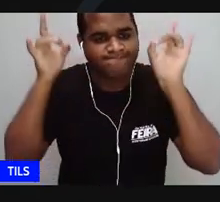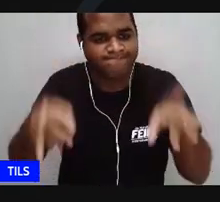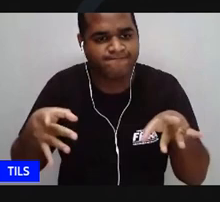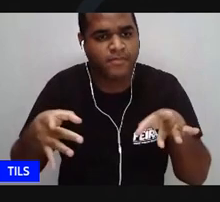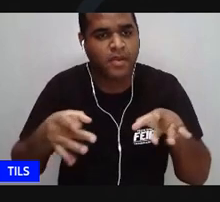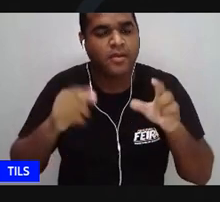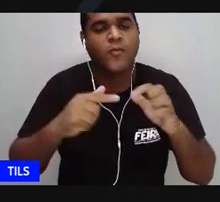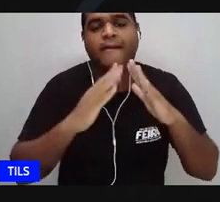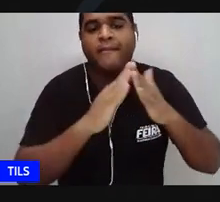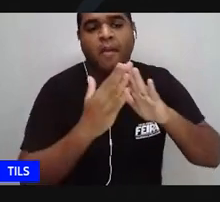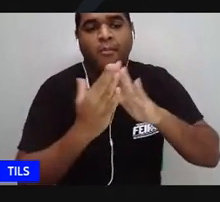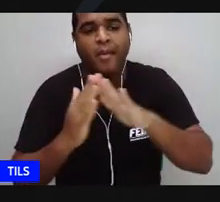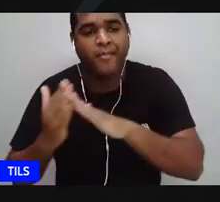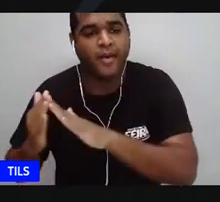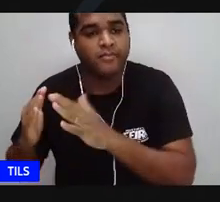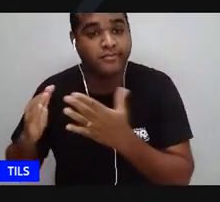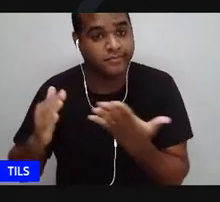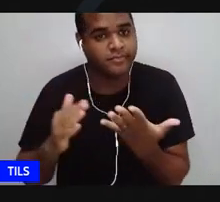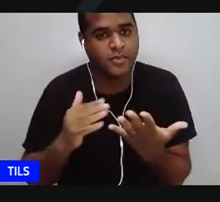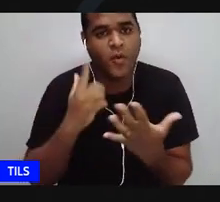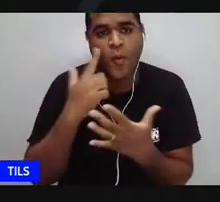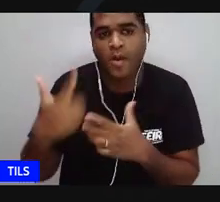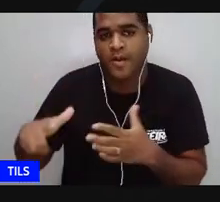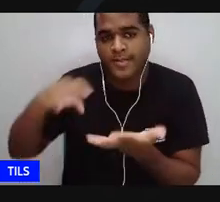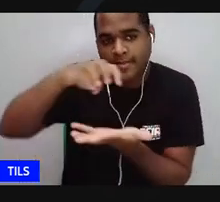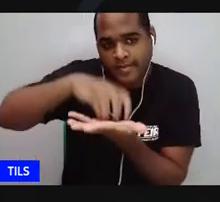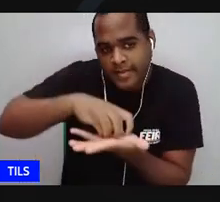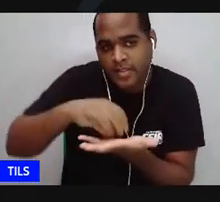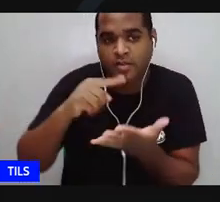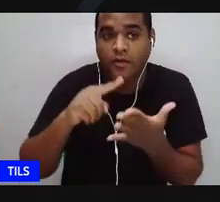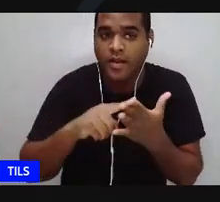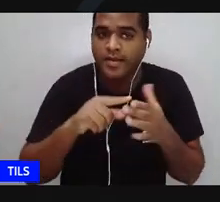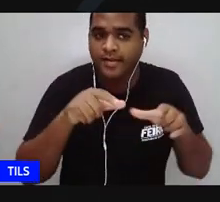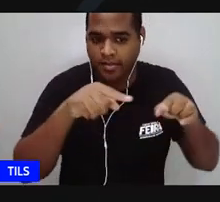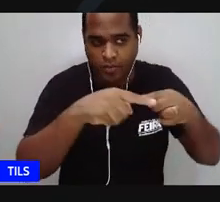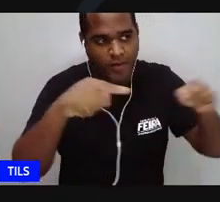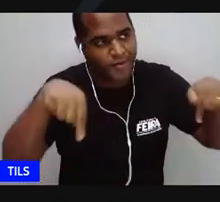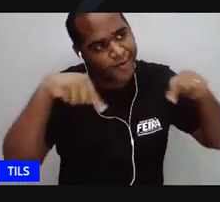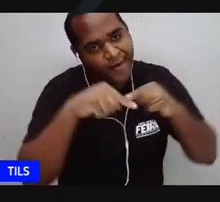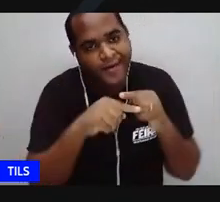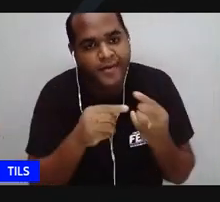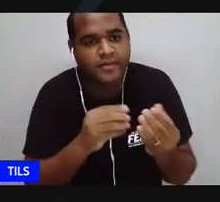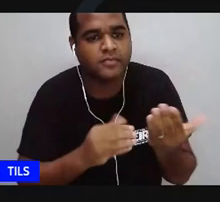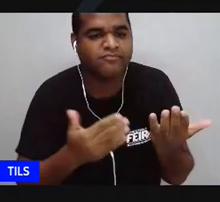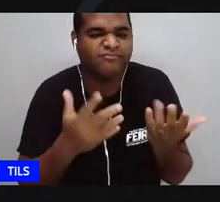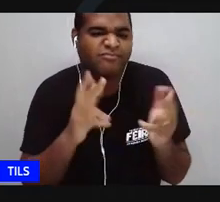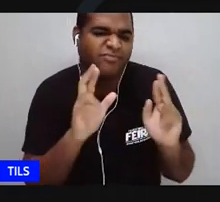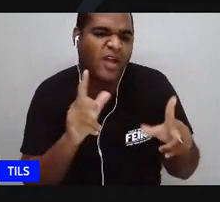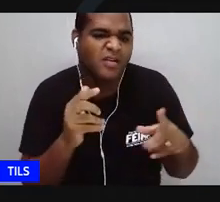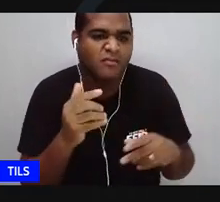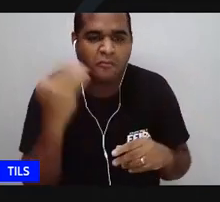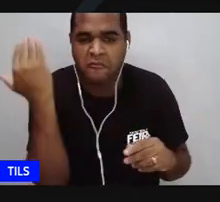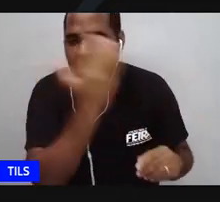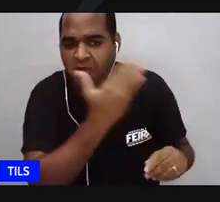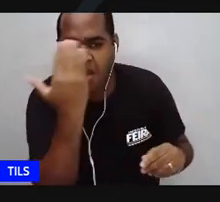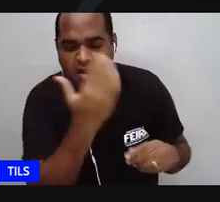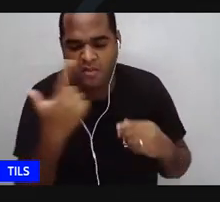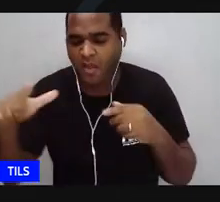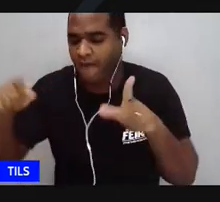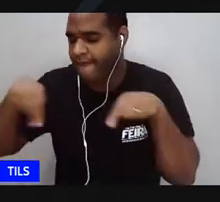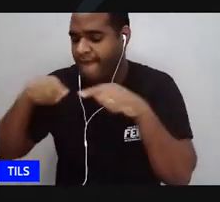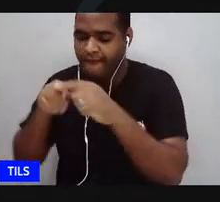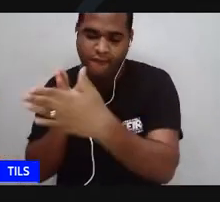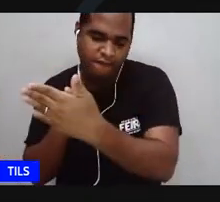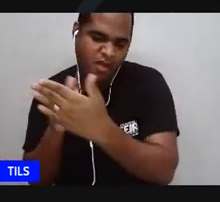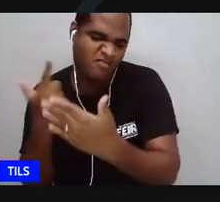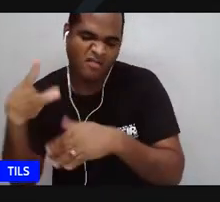está tudo que o grande centro que a sala de estar não quer ver. Porque no quintal você joga tudo e você